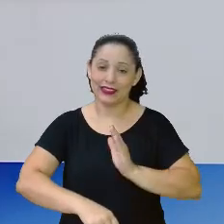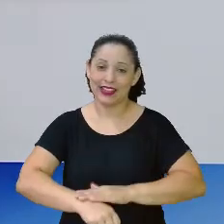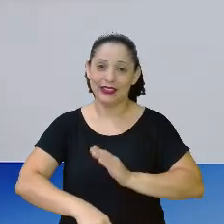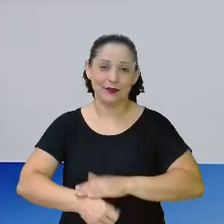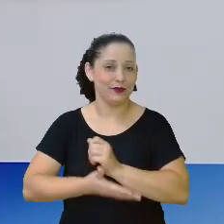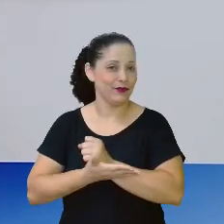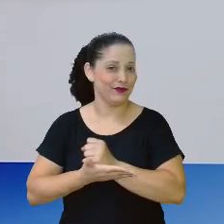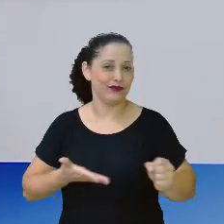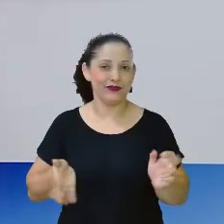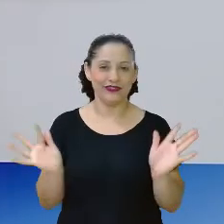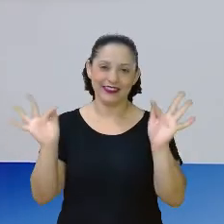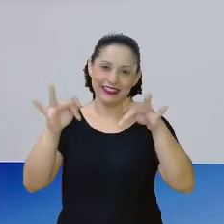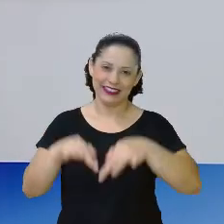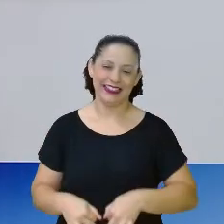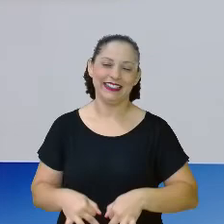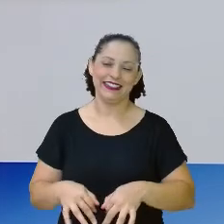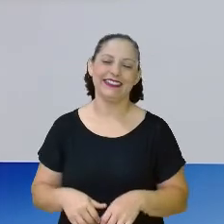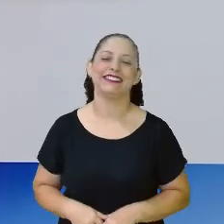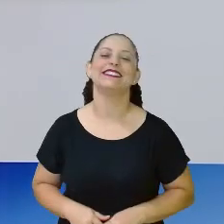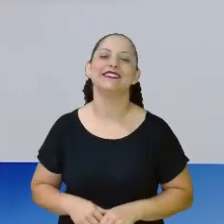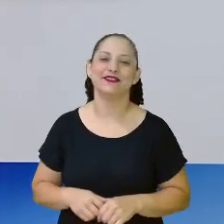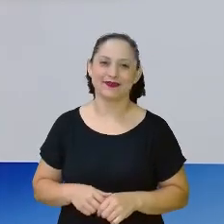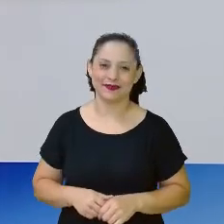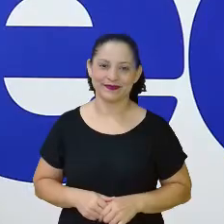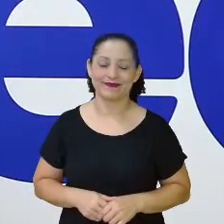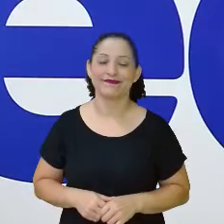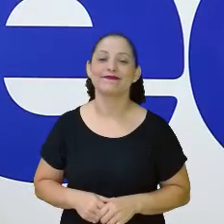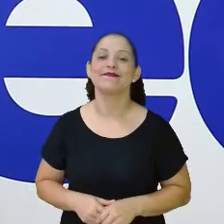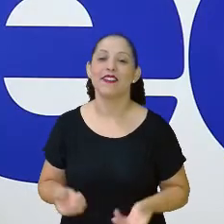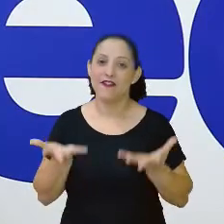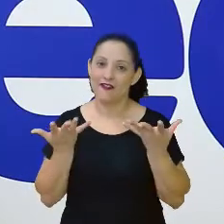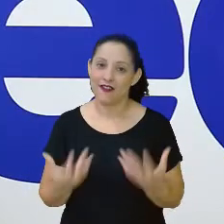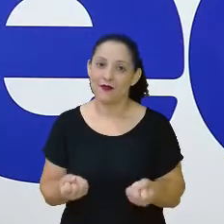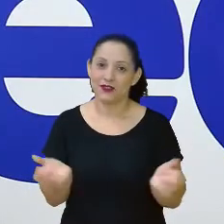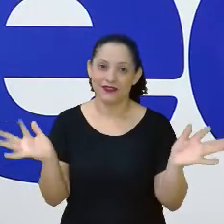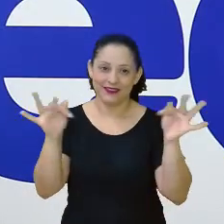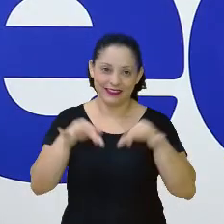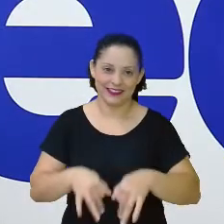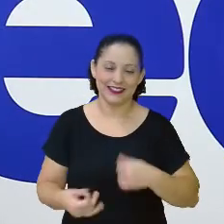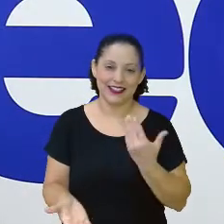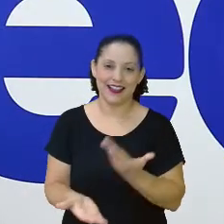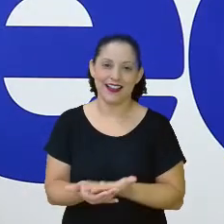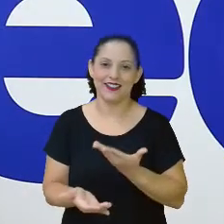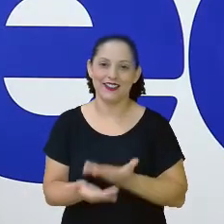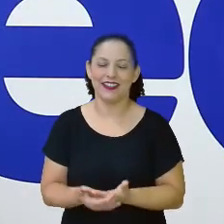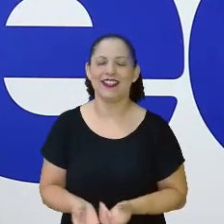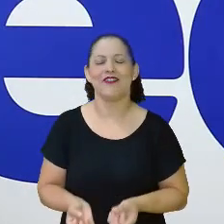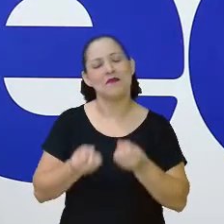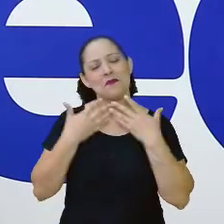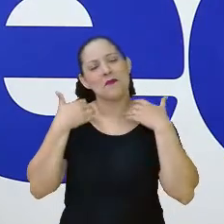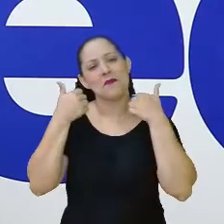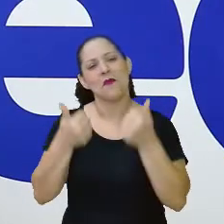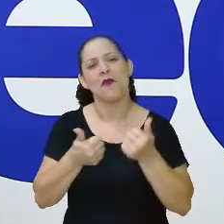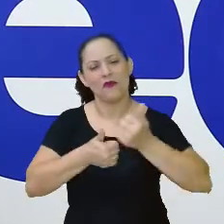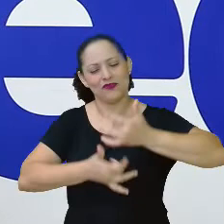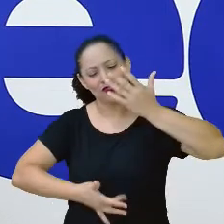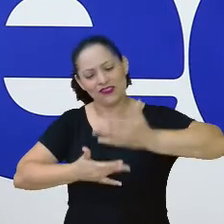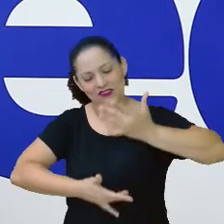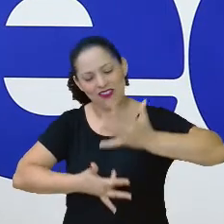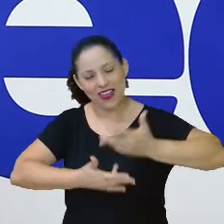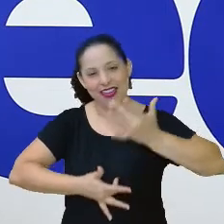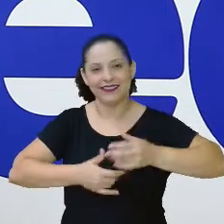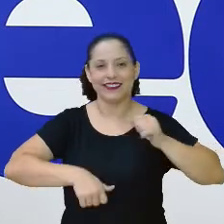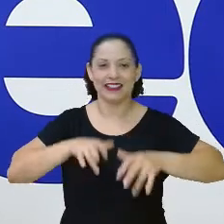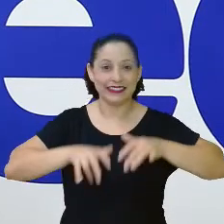encerrou, professora Sinara. Ah, eu não acredito. Vamos nos despedindo deles. Olha que pena. Estava tão bom aqui. set estava bombando